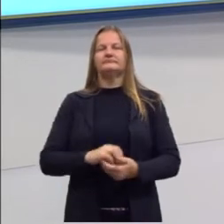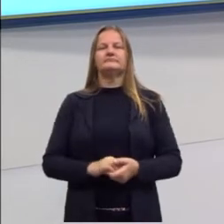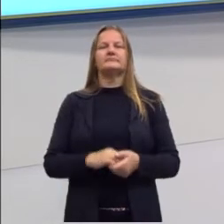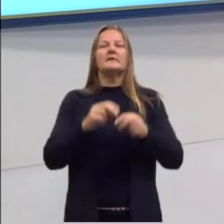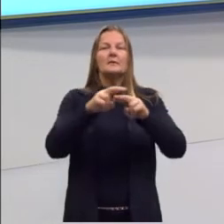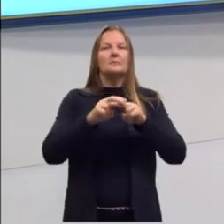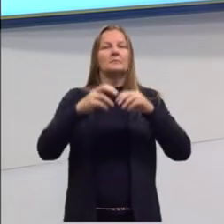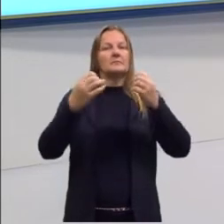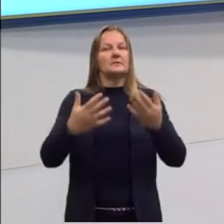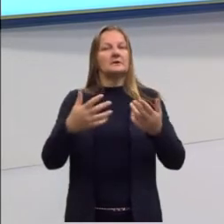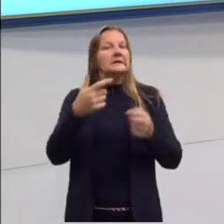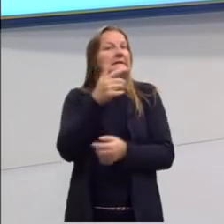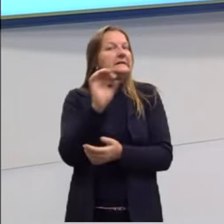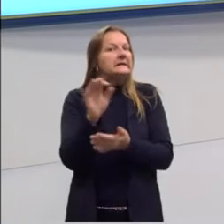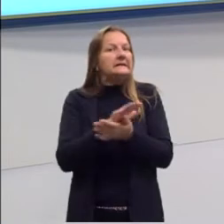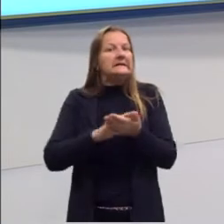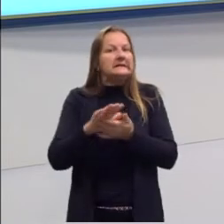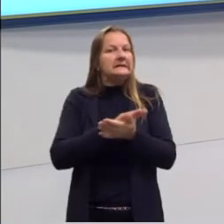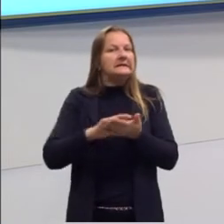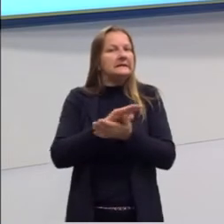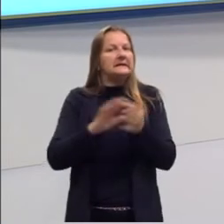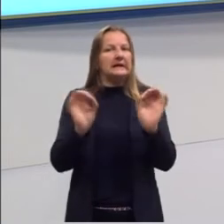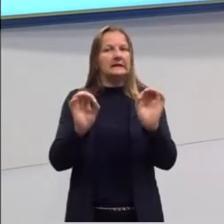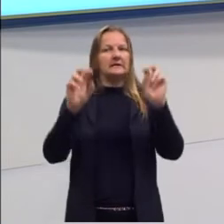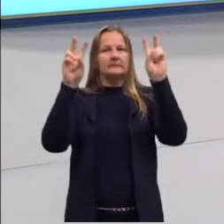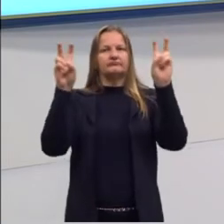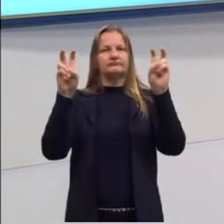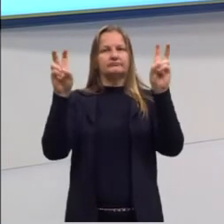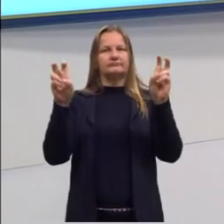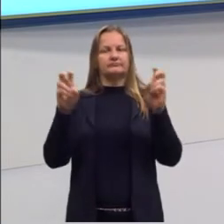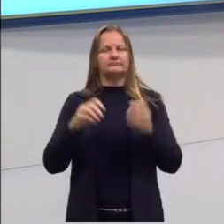nesses casos, não há necessidade do uso das aspas.